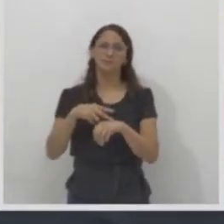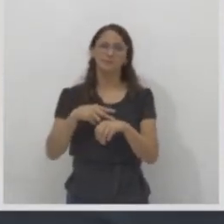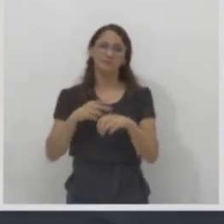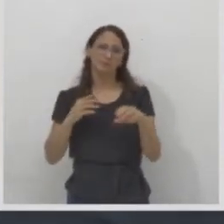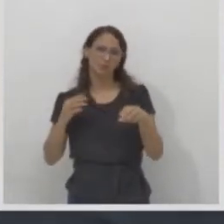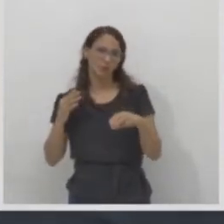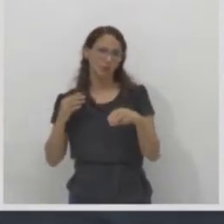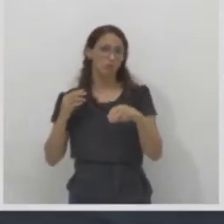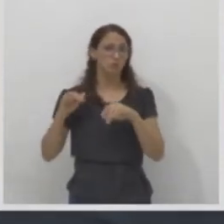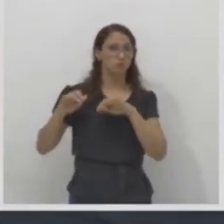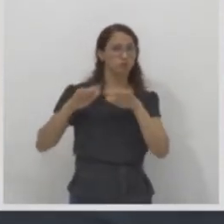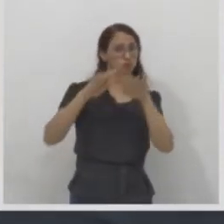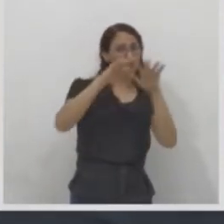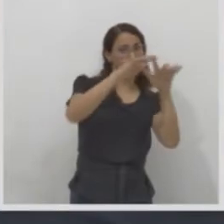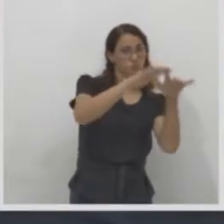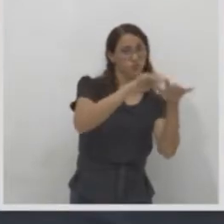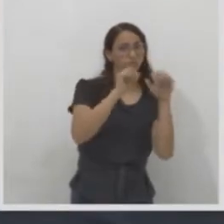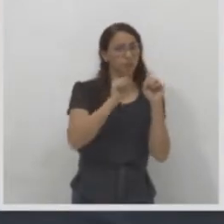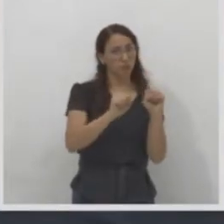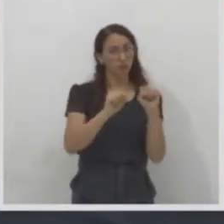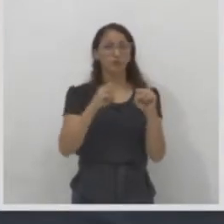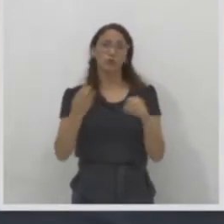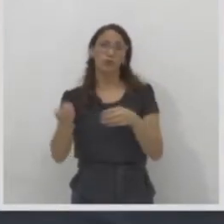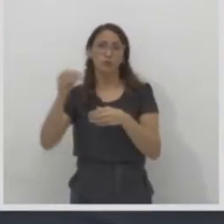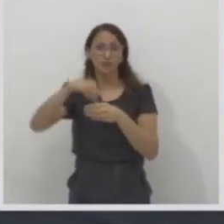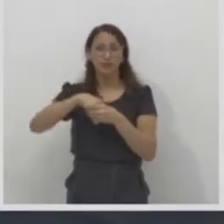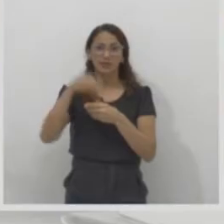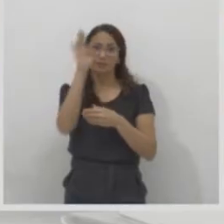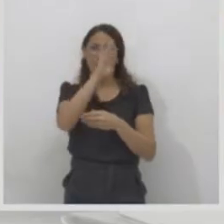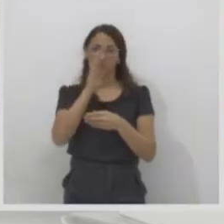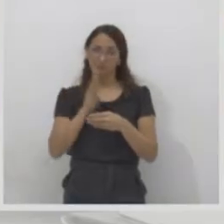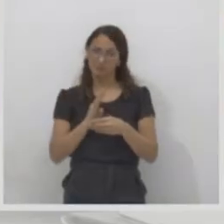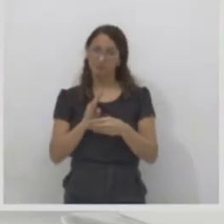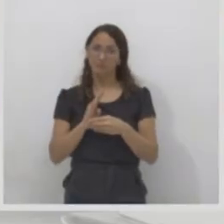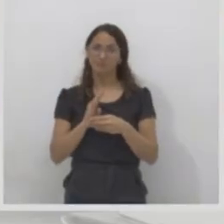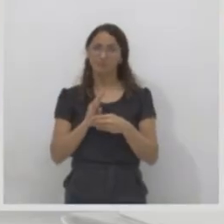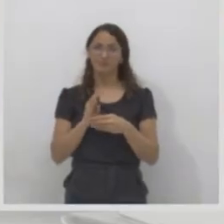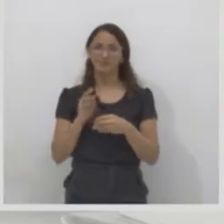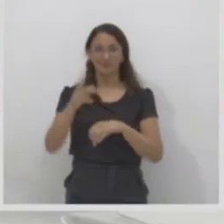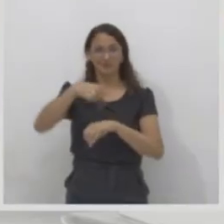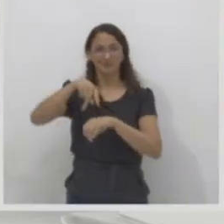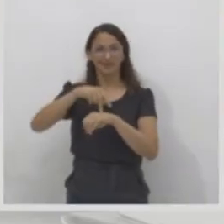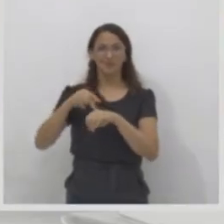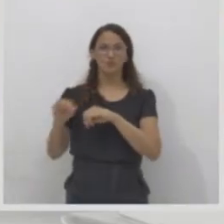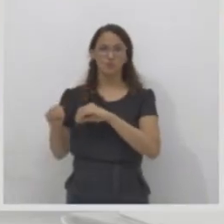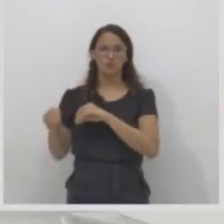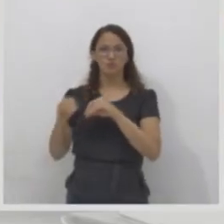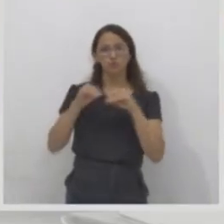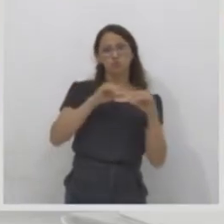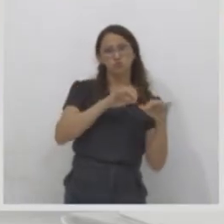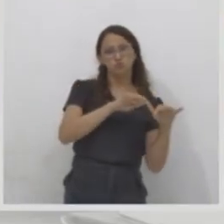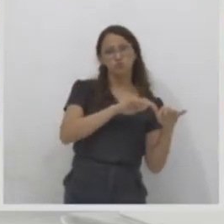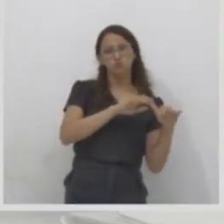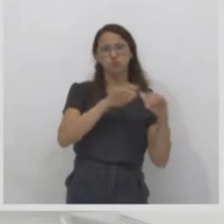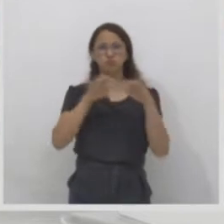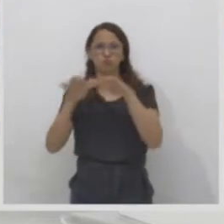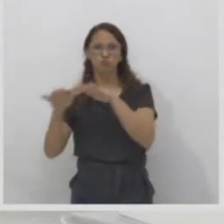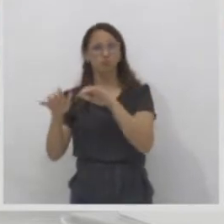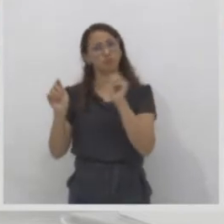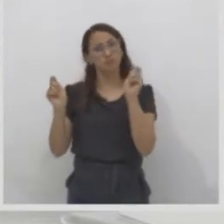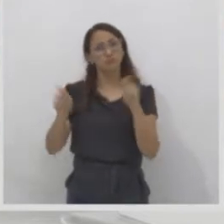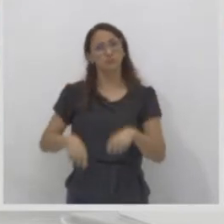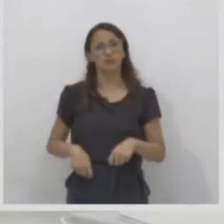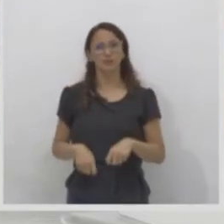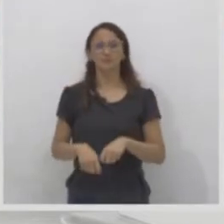seu país. Tudo bem? Vamos seguir. Com relação ao tempo. Olhem só esse slide